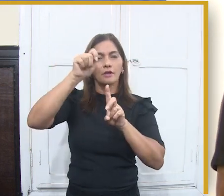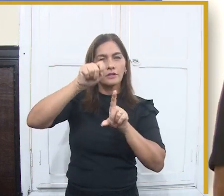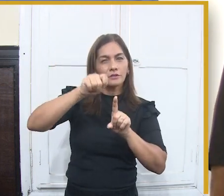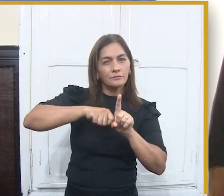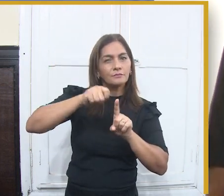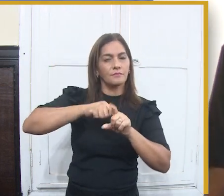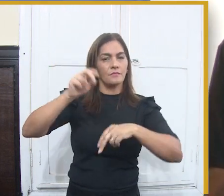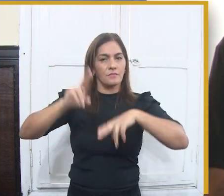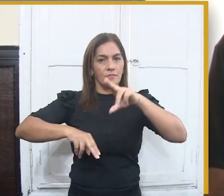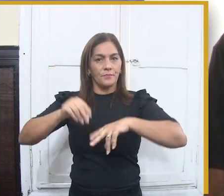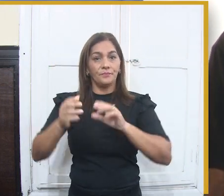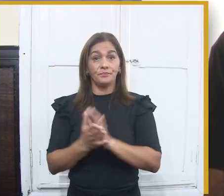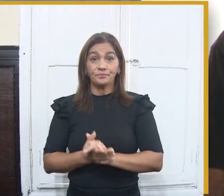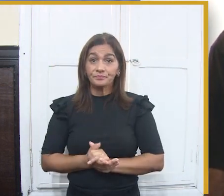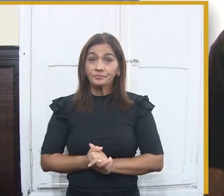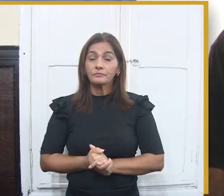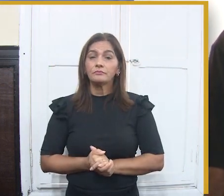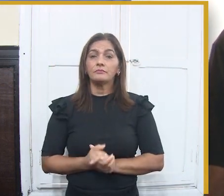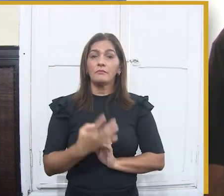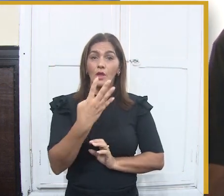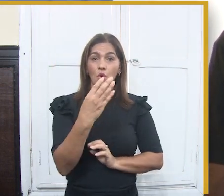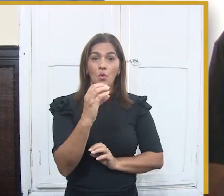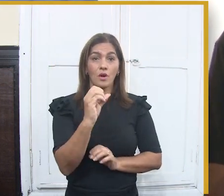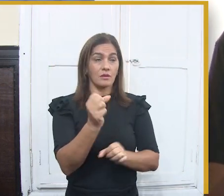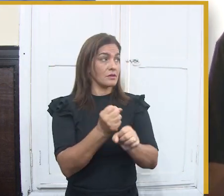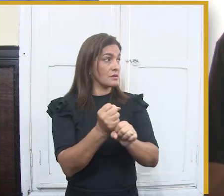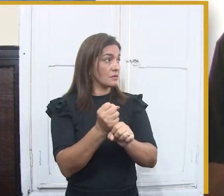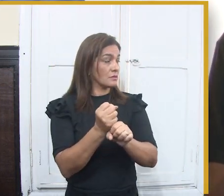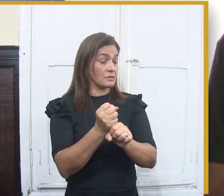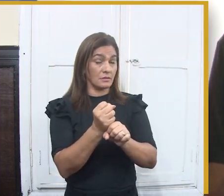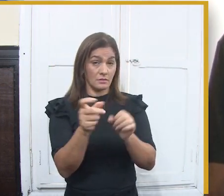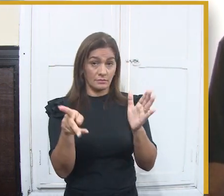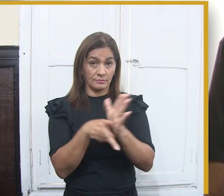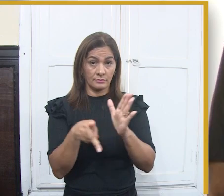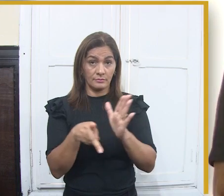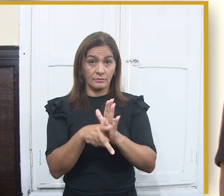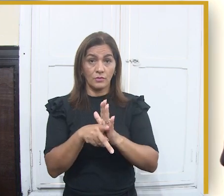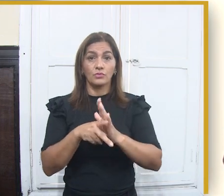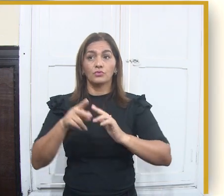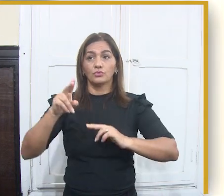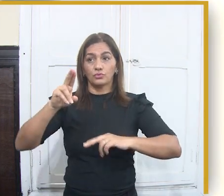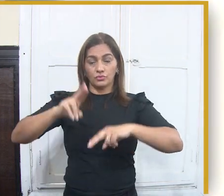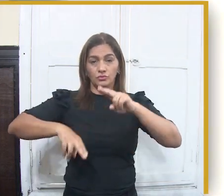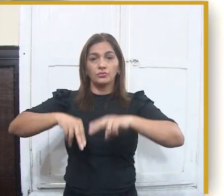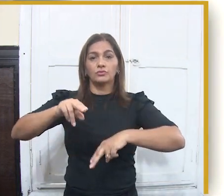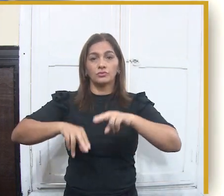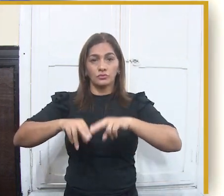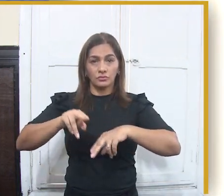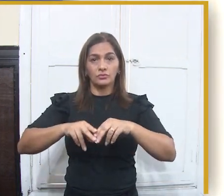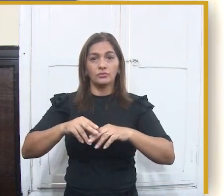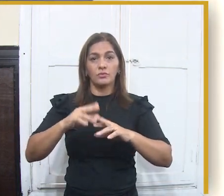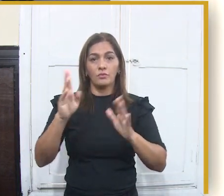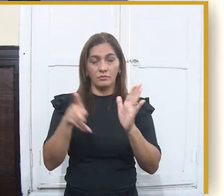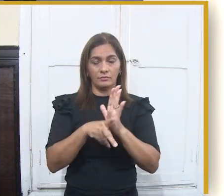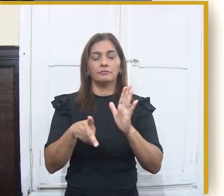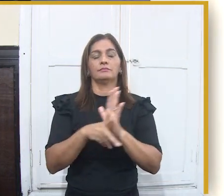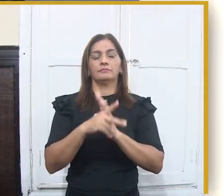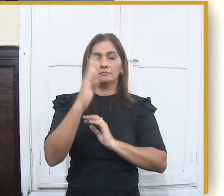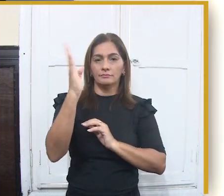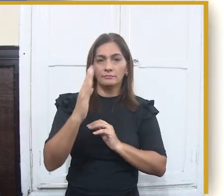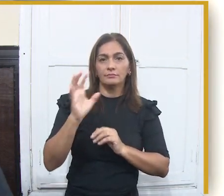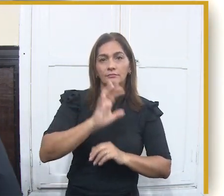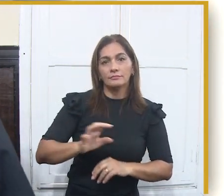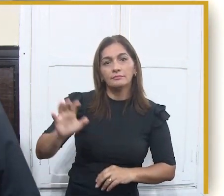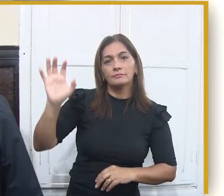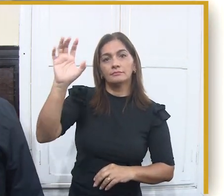nós tenhamos o uso exacerbado das marcas em detrimento da identidade visual do próprio São João.